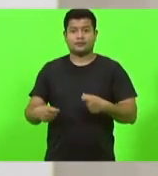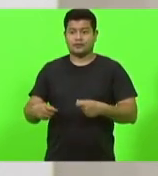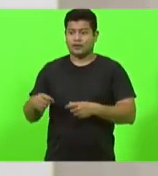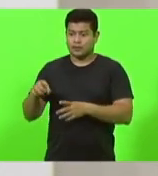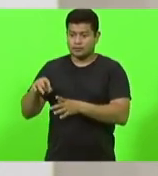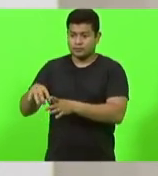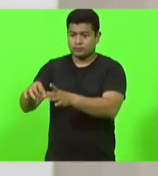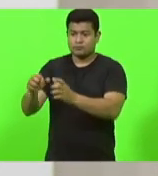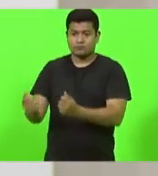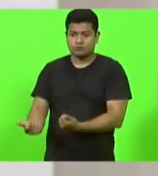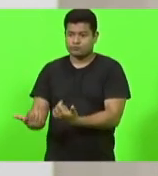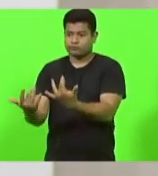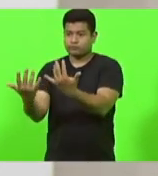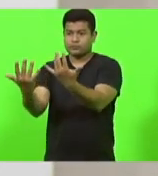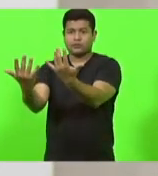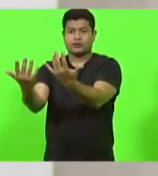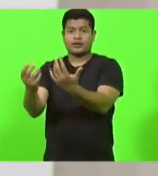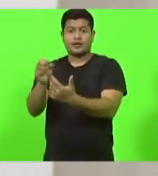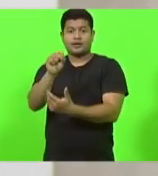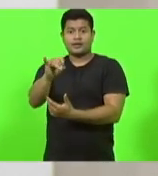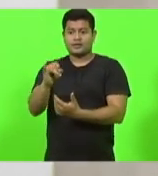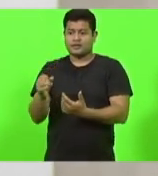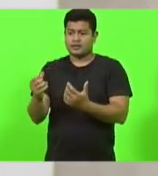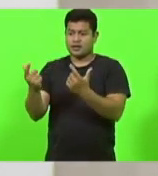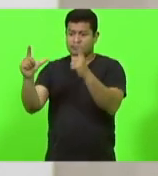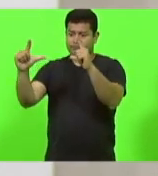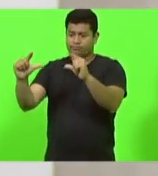a safra não for boa,